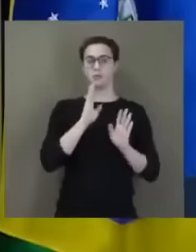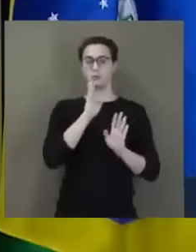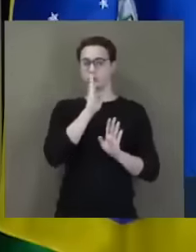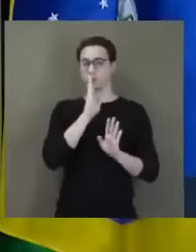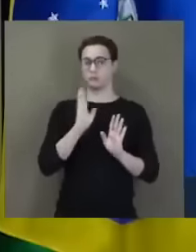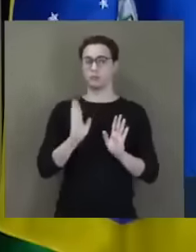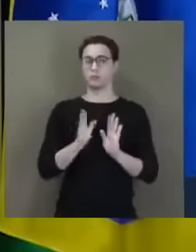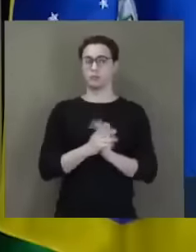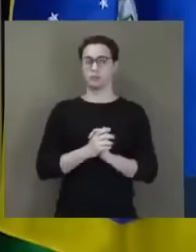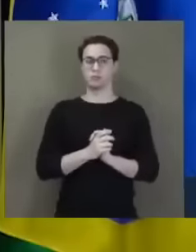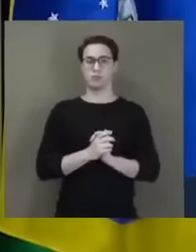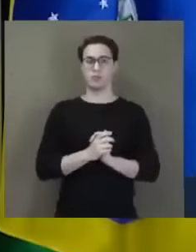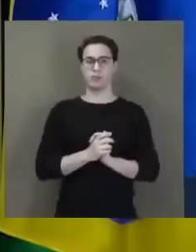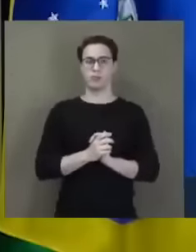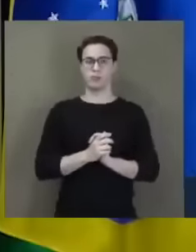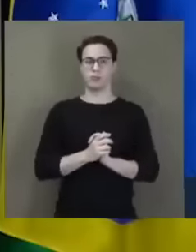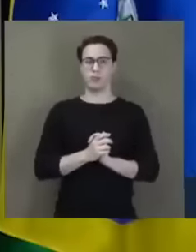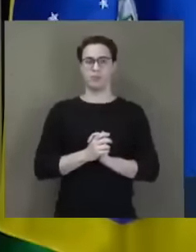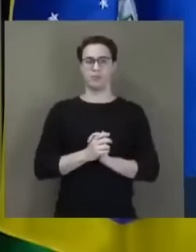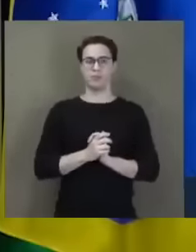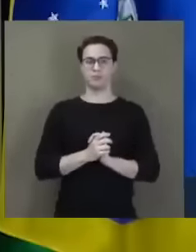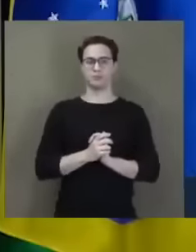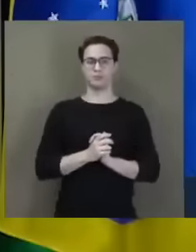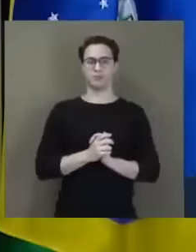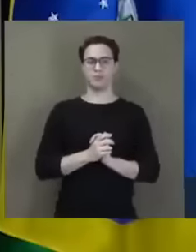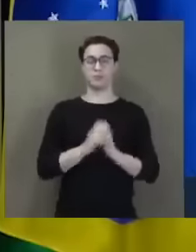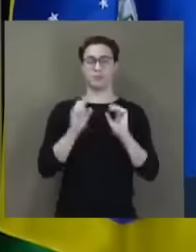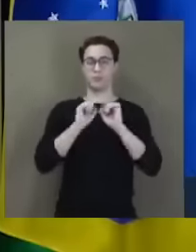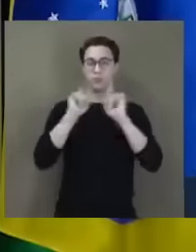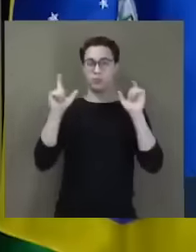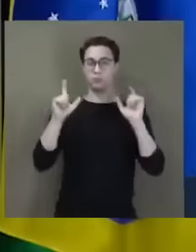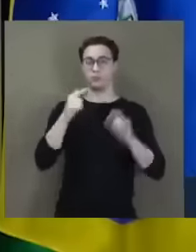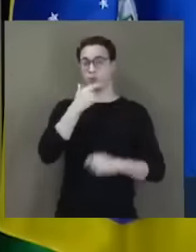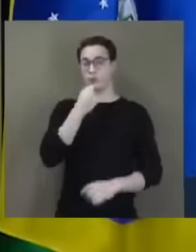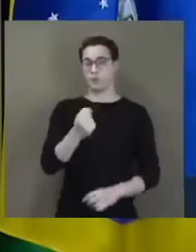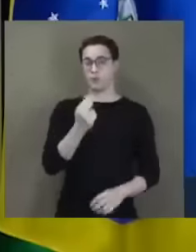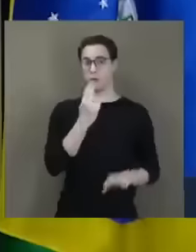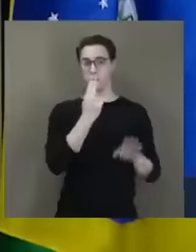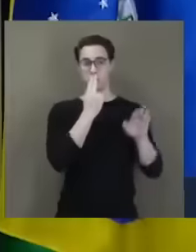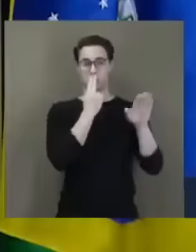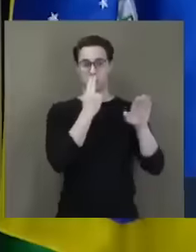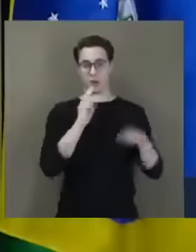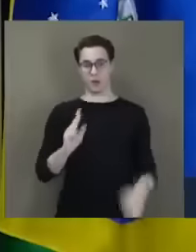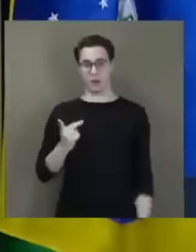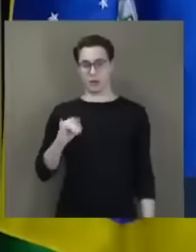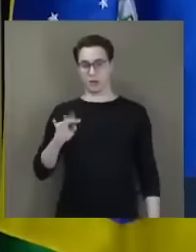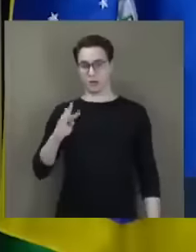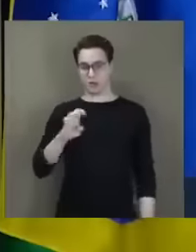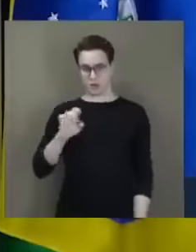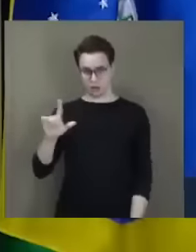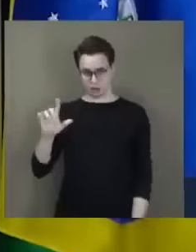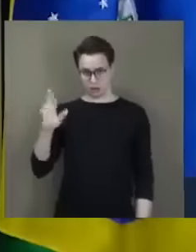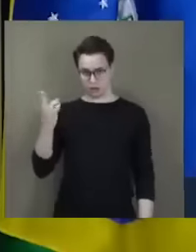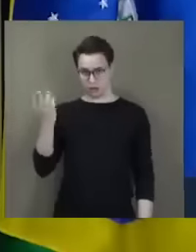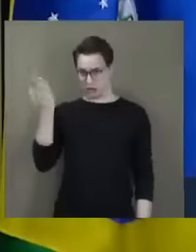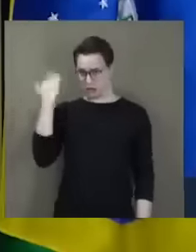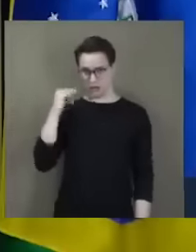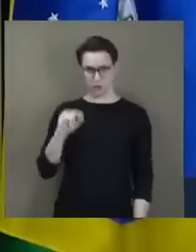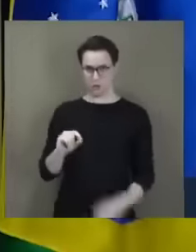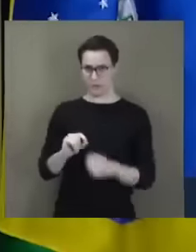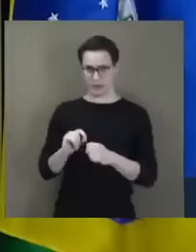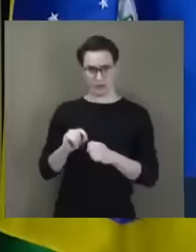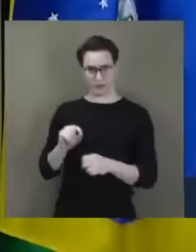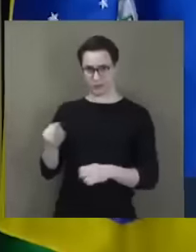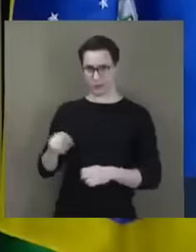Destaco aqui, senhor presidente, nem Hitler ousou isso no começo de sua ascensão ao